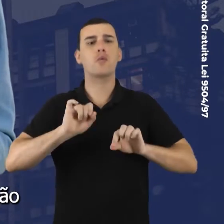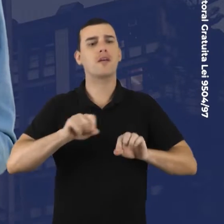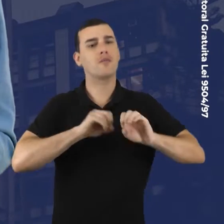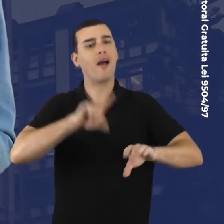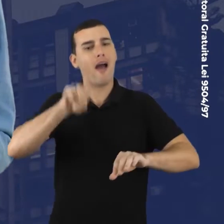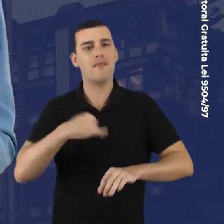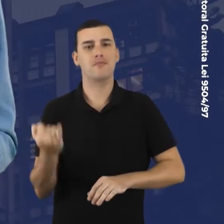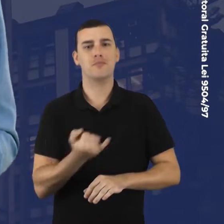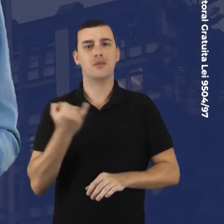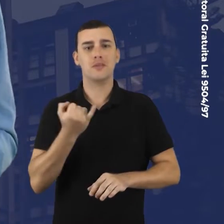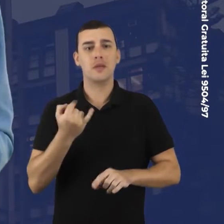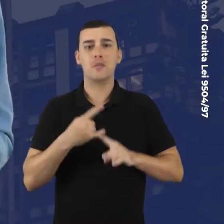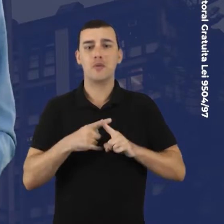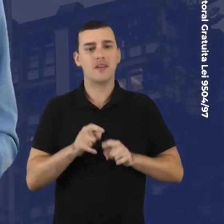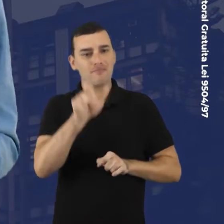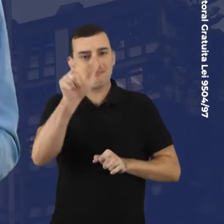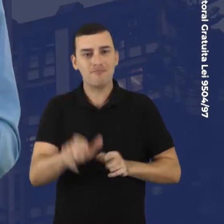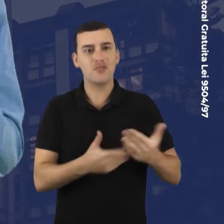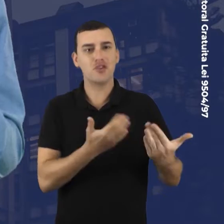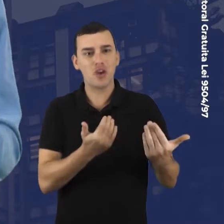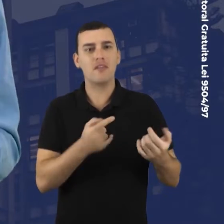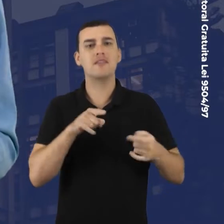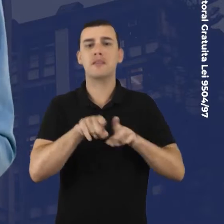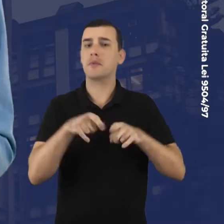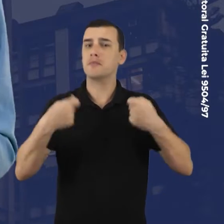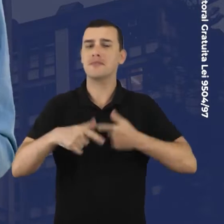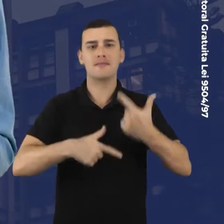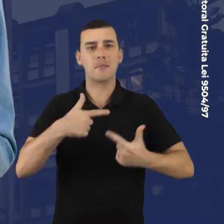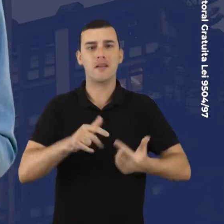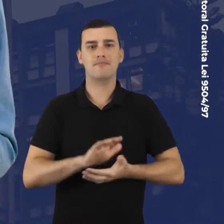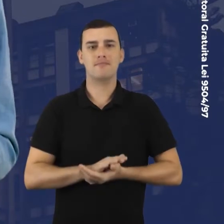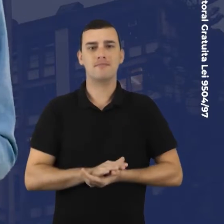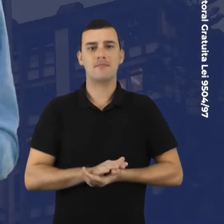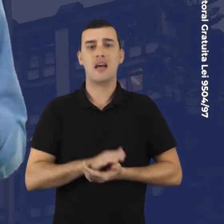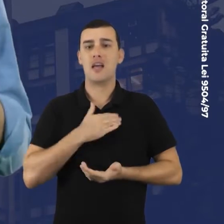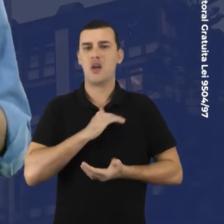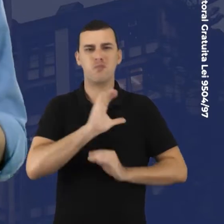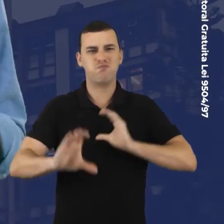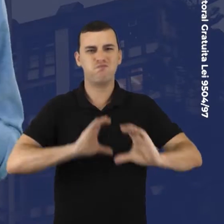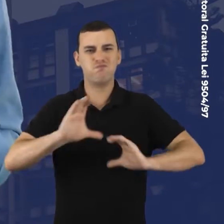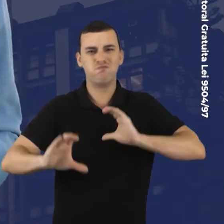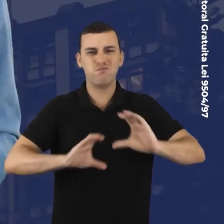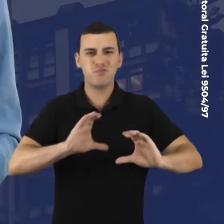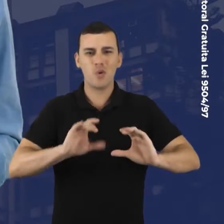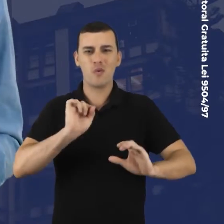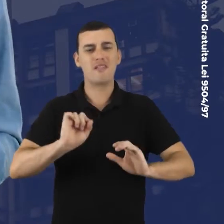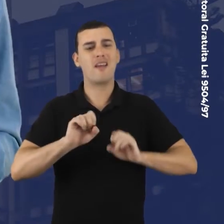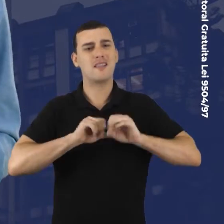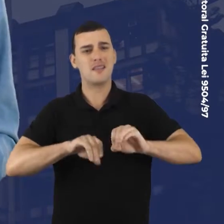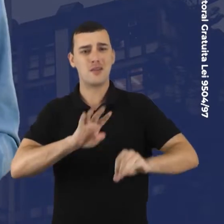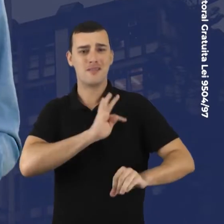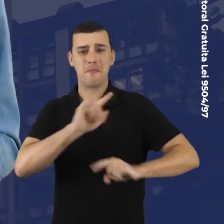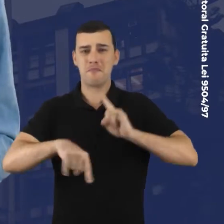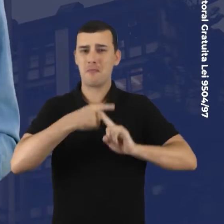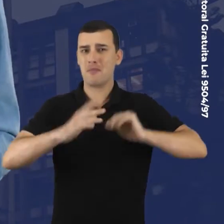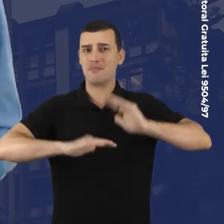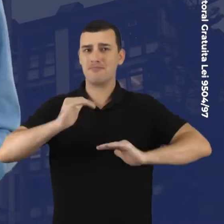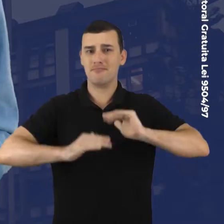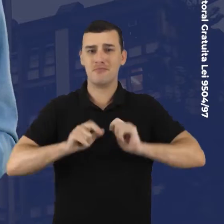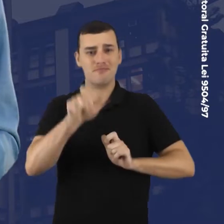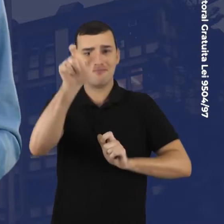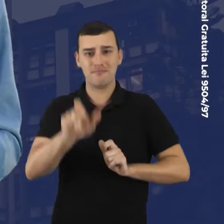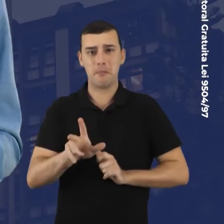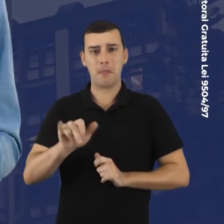quanto a educação é importante pra você jovem e que precisa de emprego. Vou investir pesado no ensino técnico e profissionalizante.